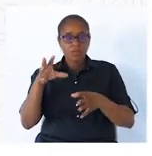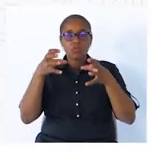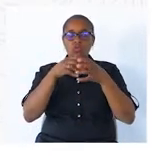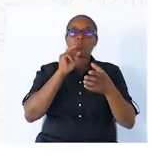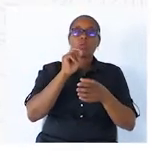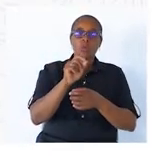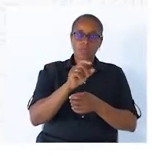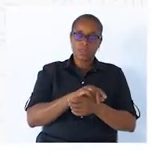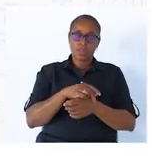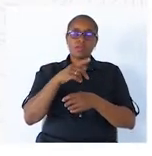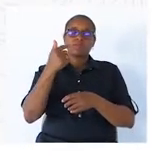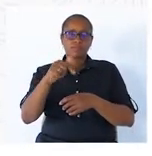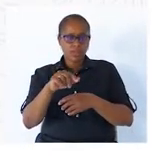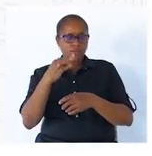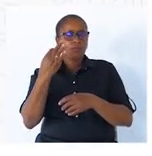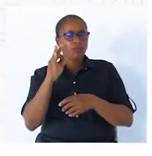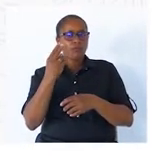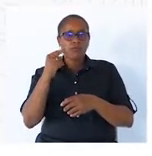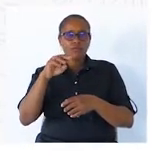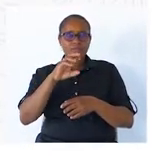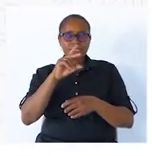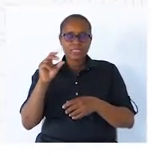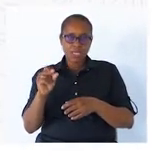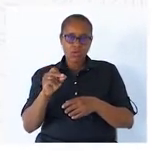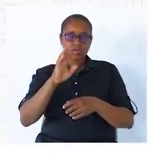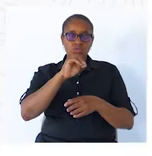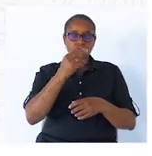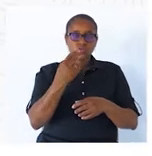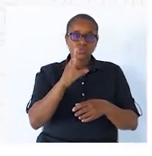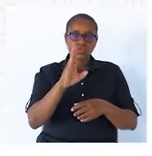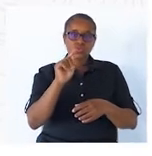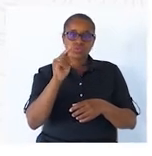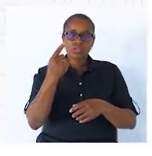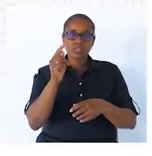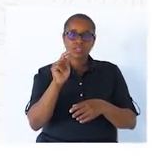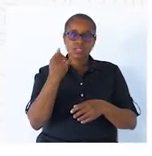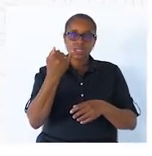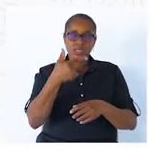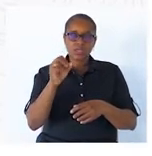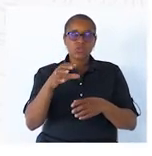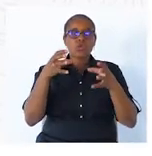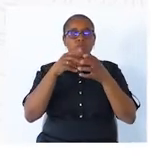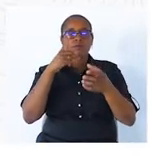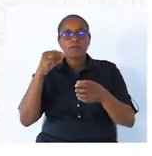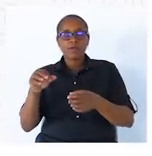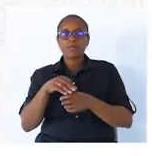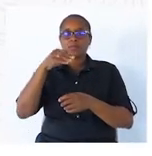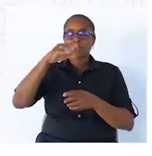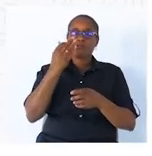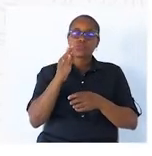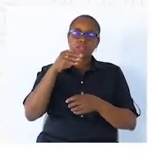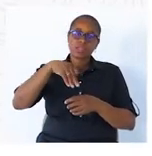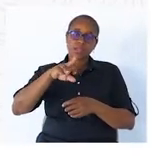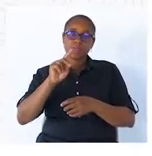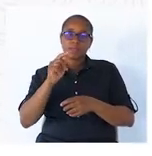O grupo nominal desempenha função de sujeito. E o grupo verbal, função de predicar.